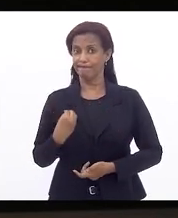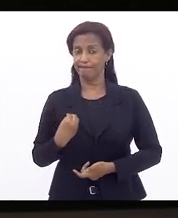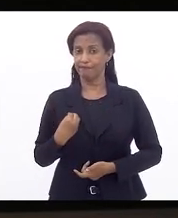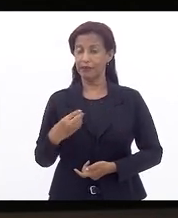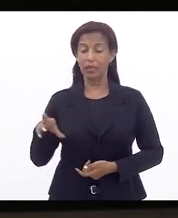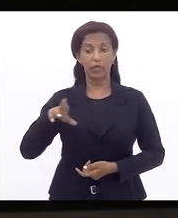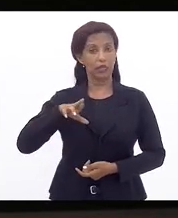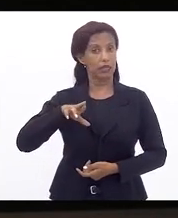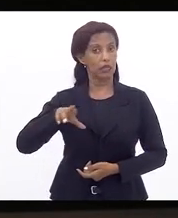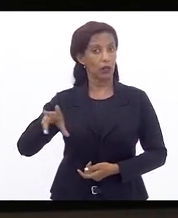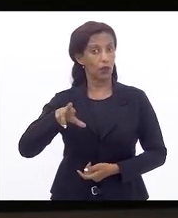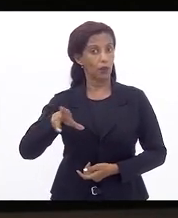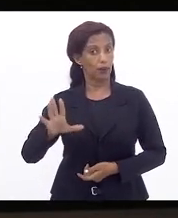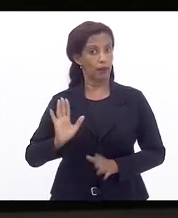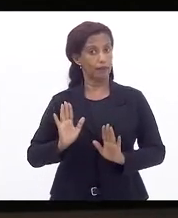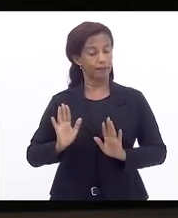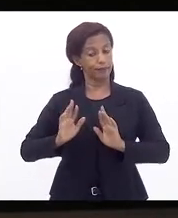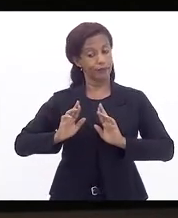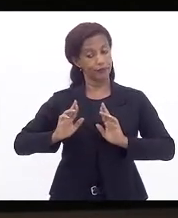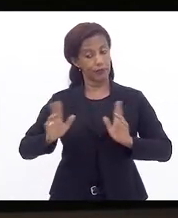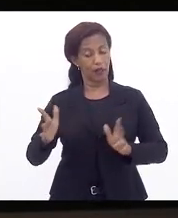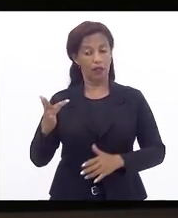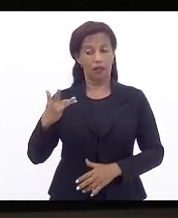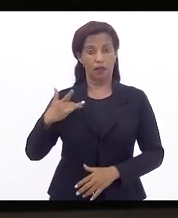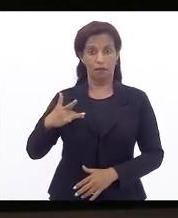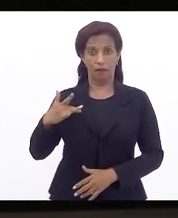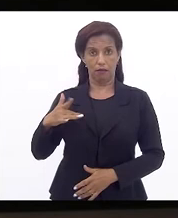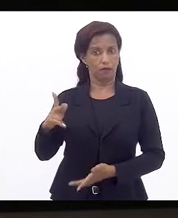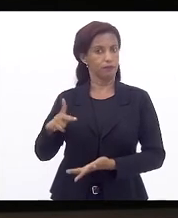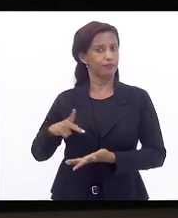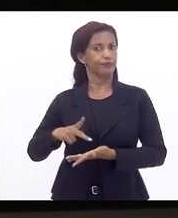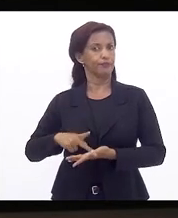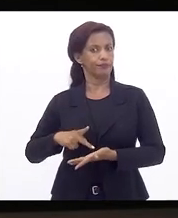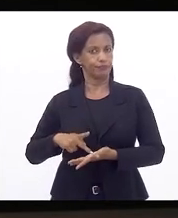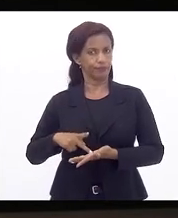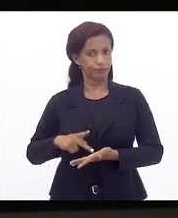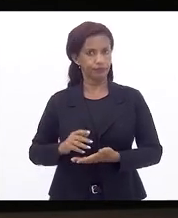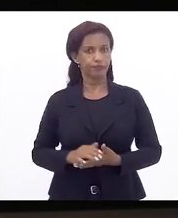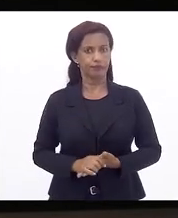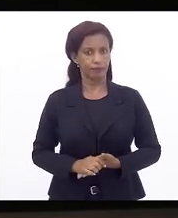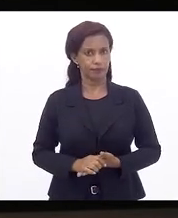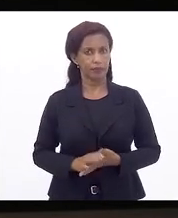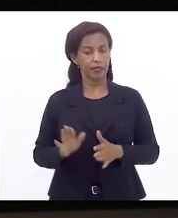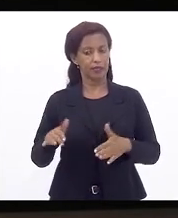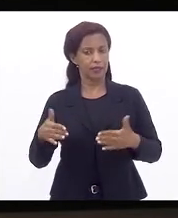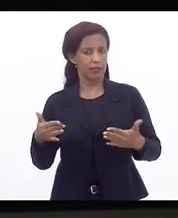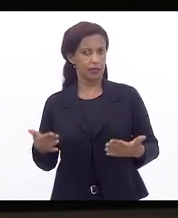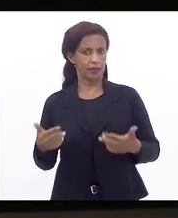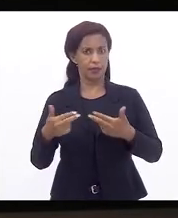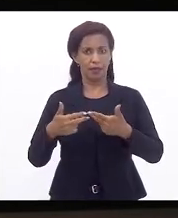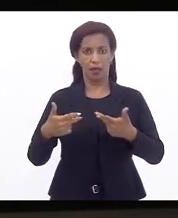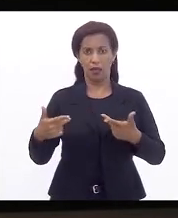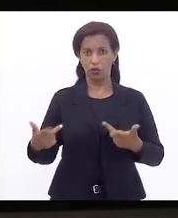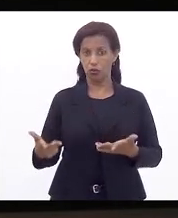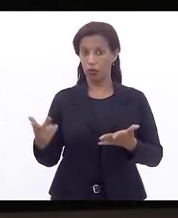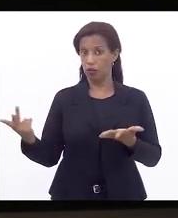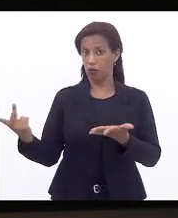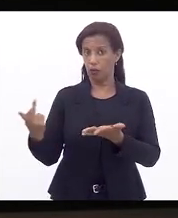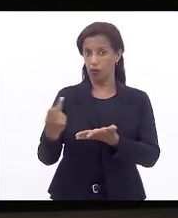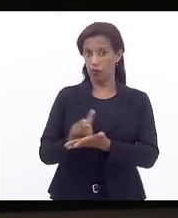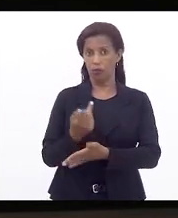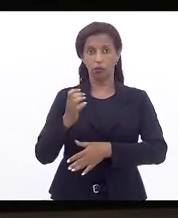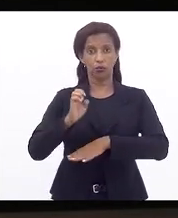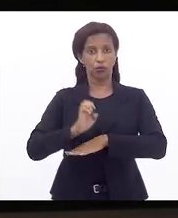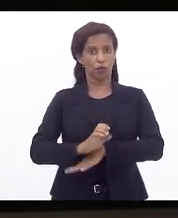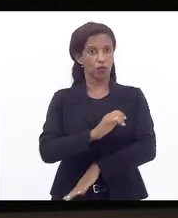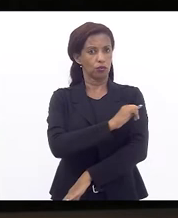não é bem assim, lamentamos profundamente que assim as coisas estejam acontecendo no